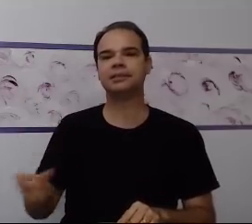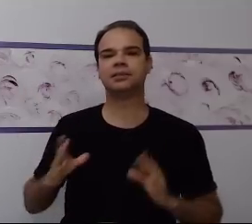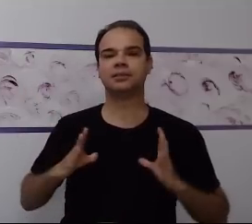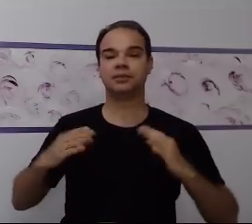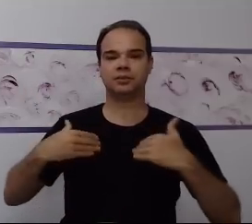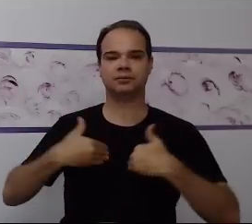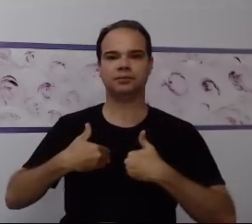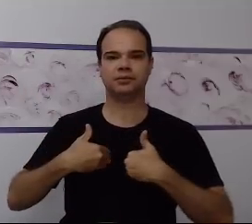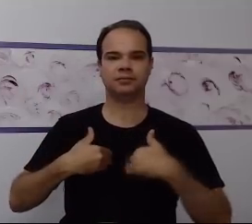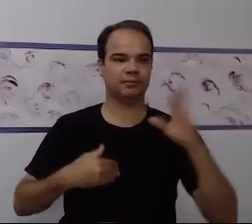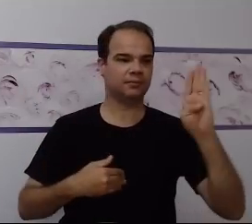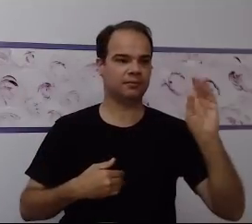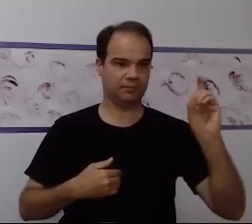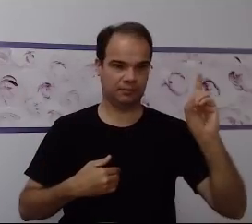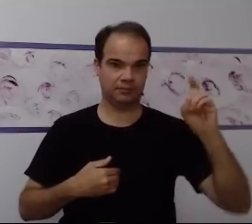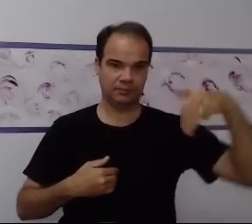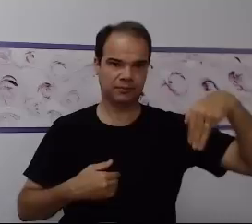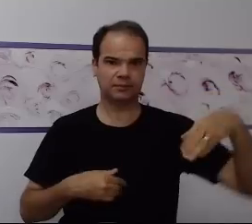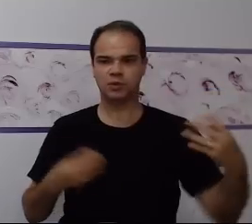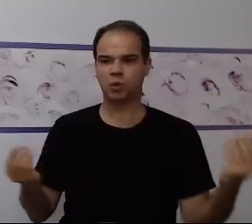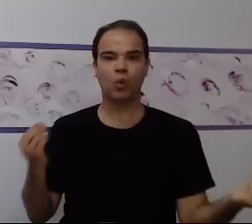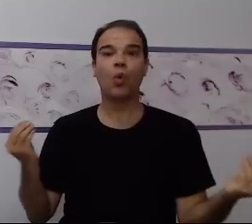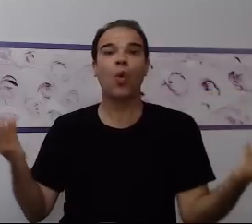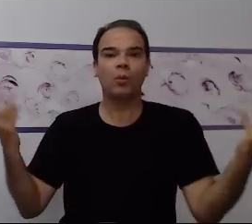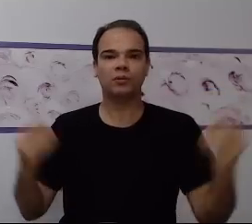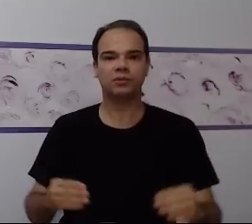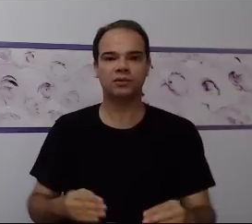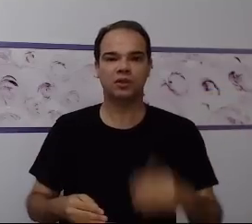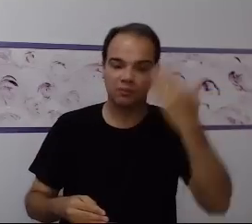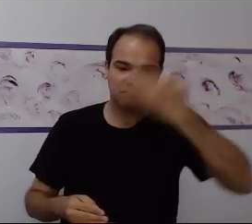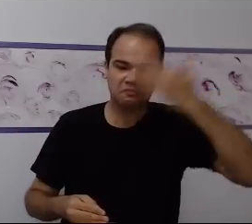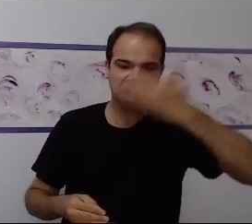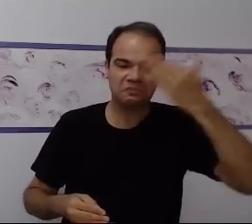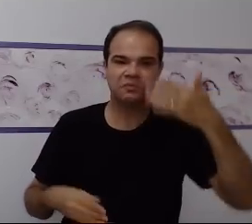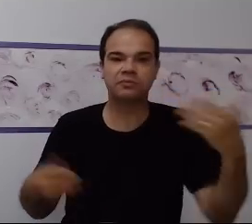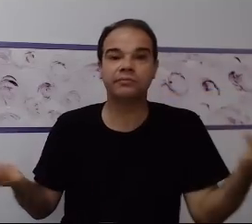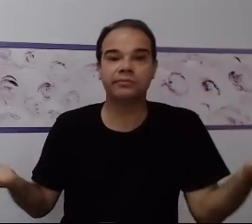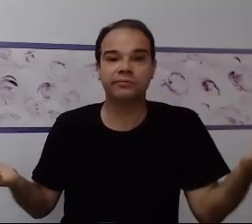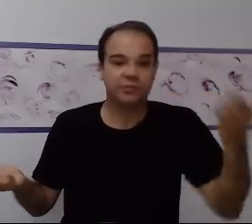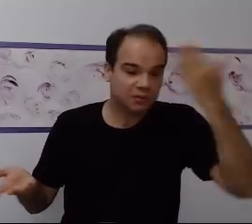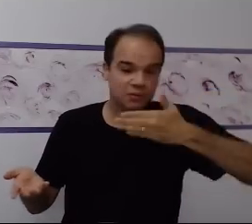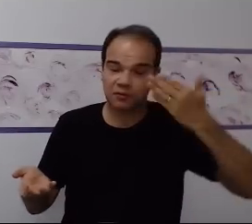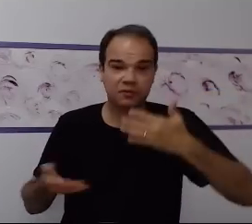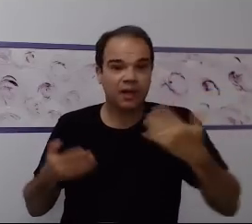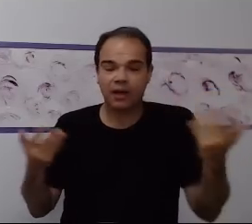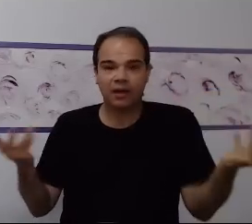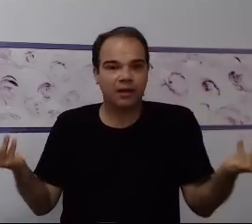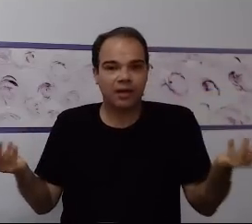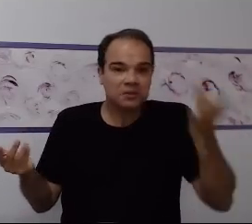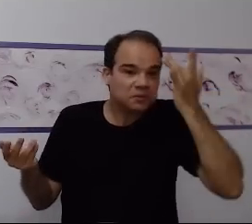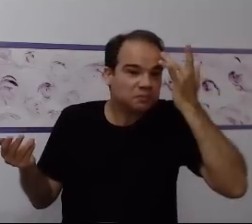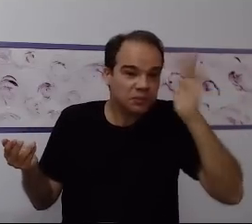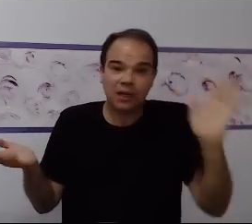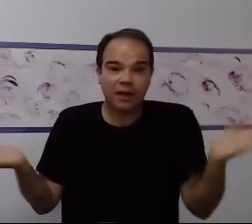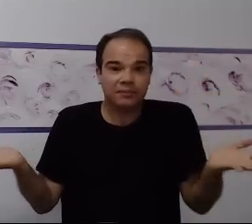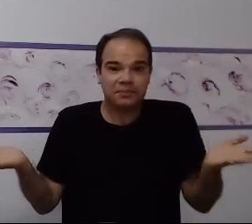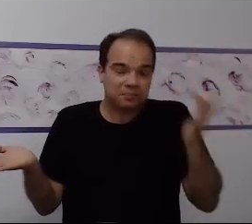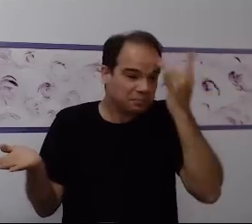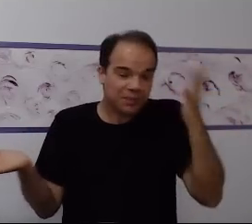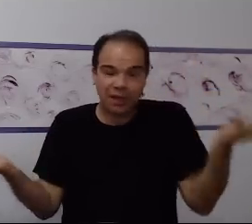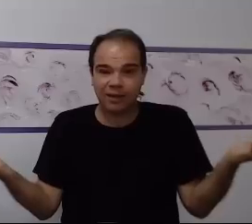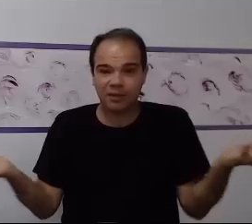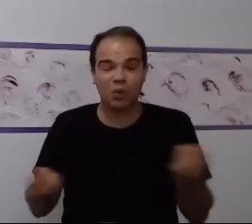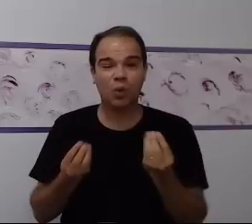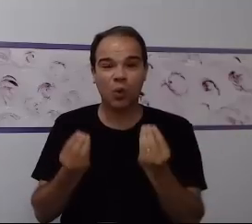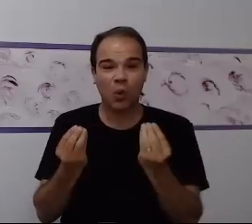maneira mais abstrata porque eu não posso, não consigo ver, por exemplo, no caso do tema do sistema digestório, eu